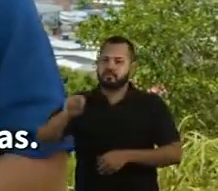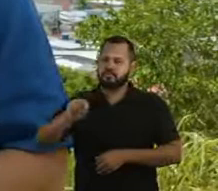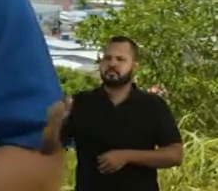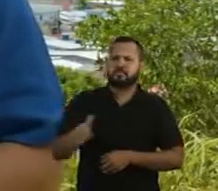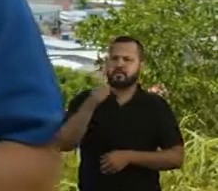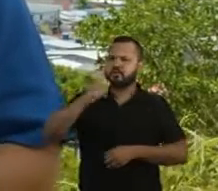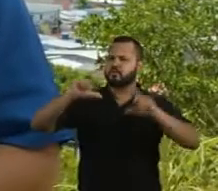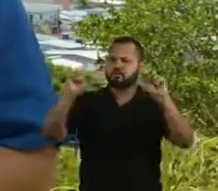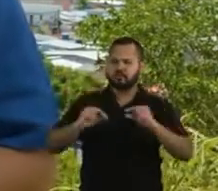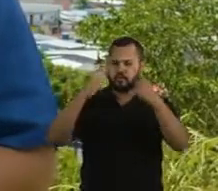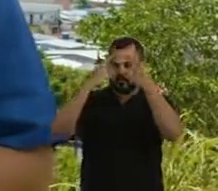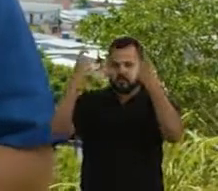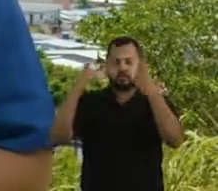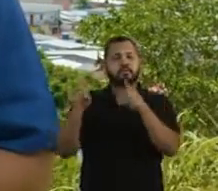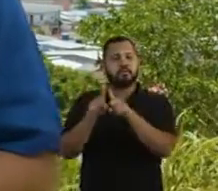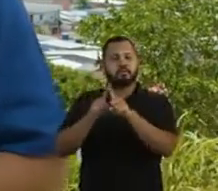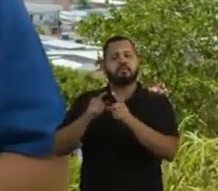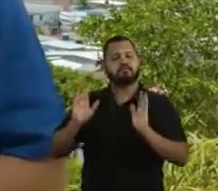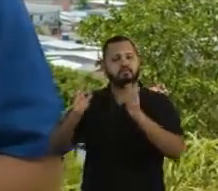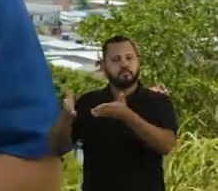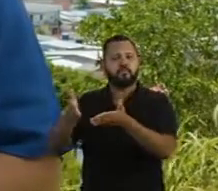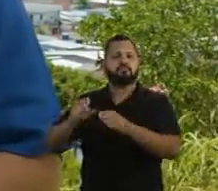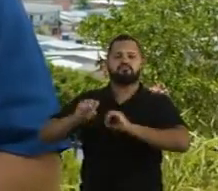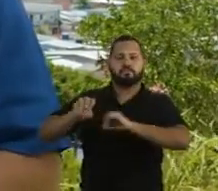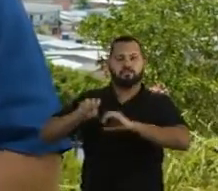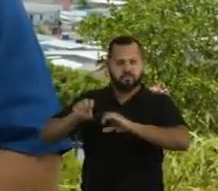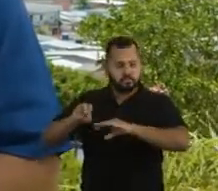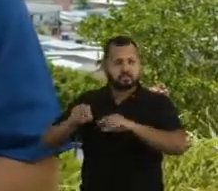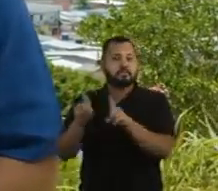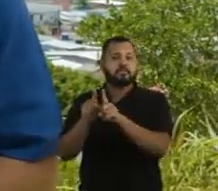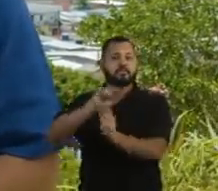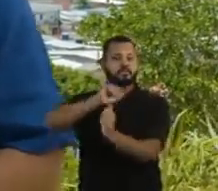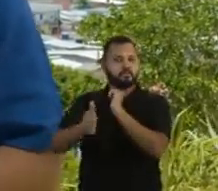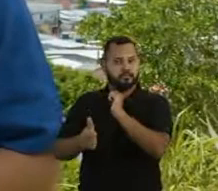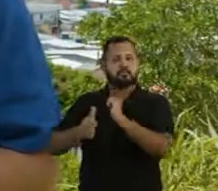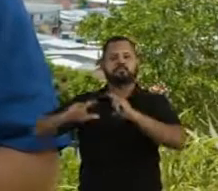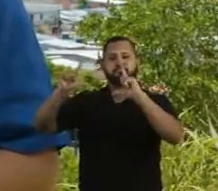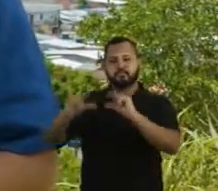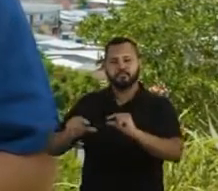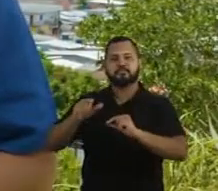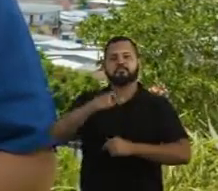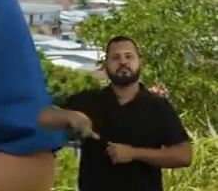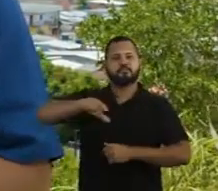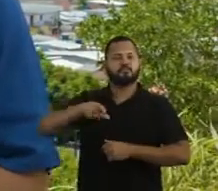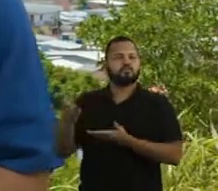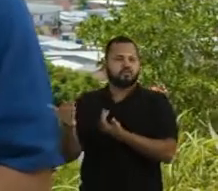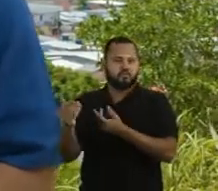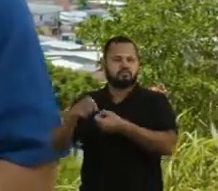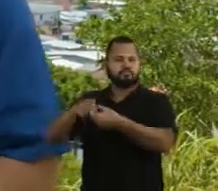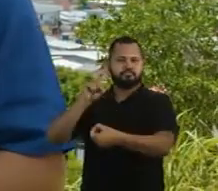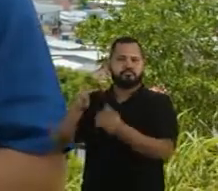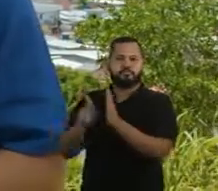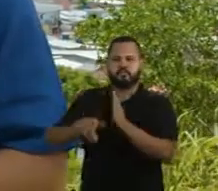Mas o melhor caminho para diminuir a violência é investir em educação e esporte para tirar os nossos